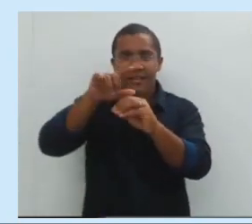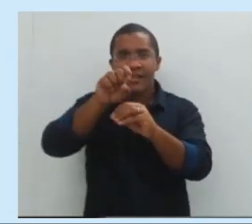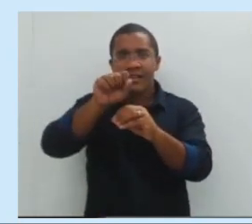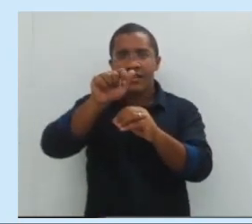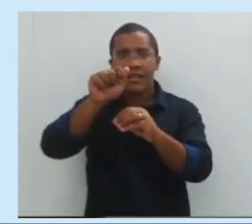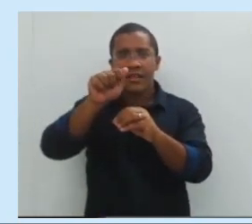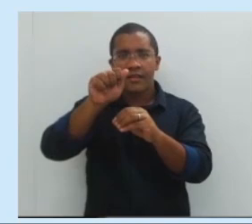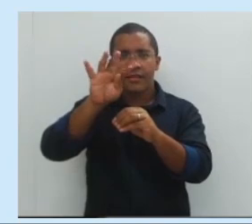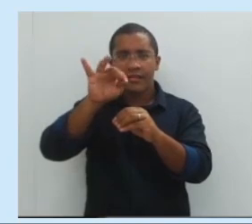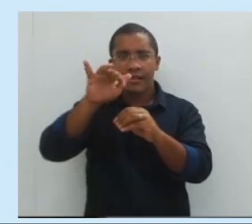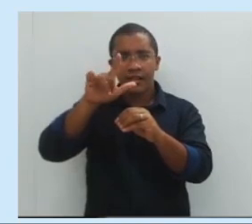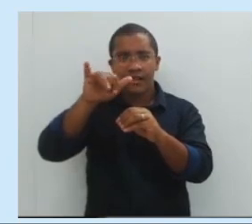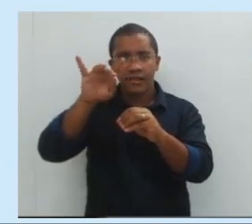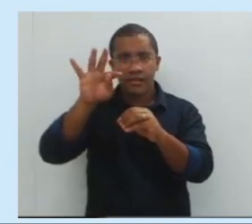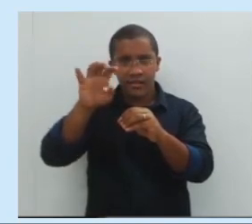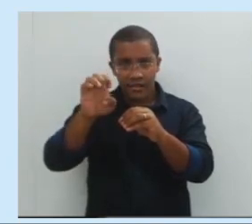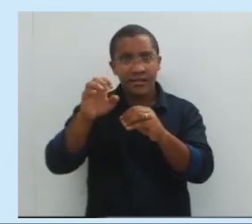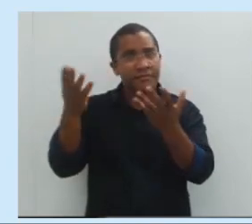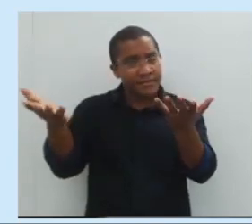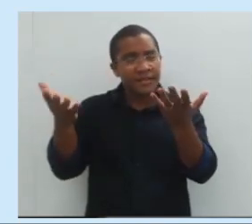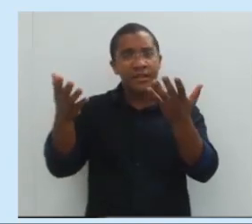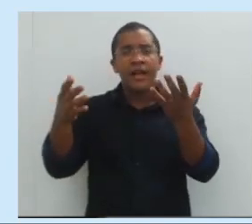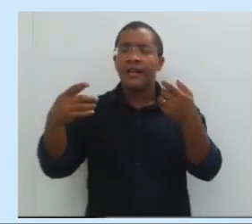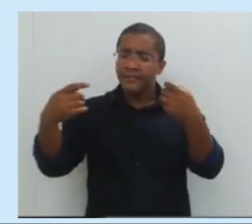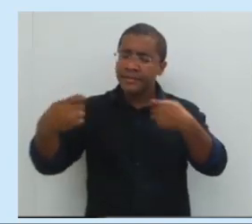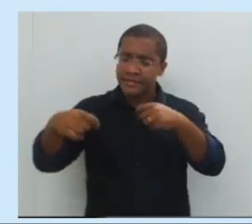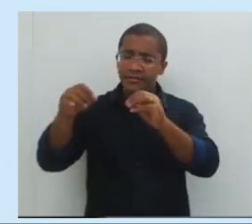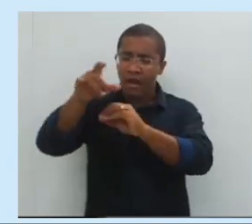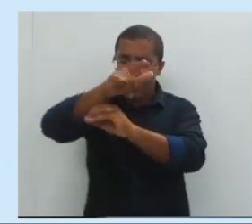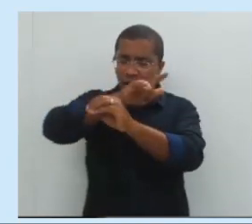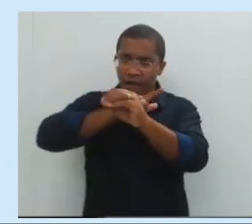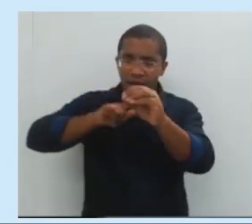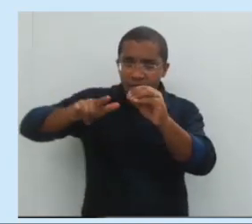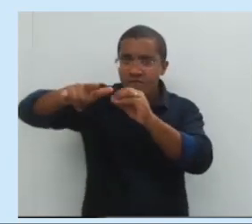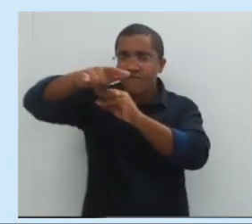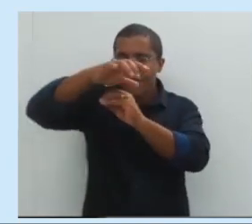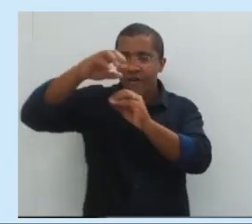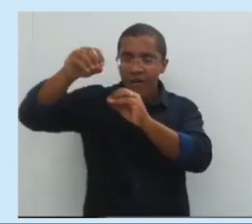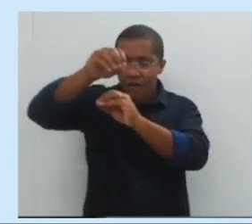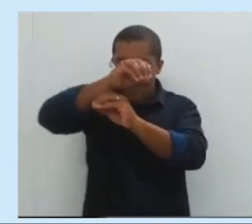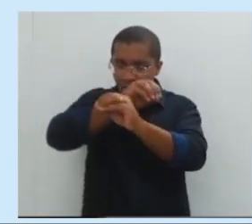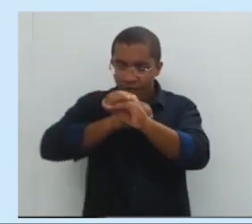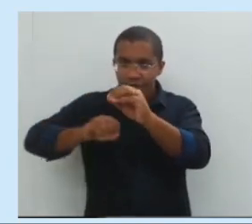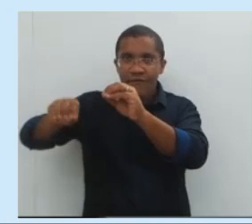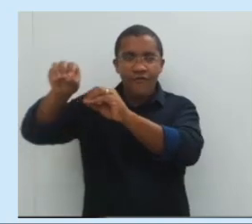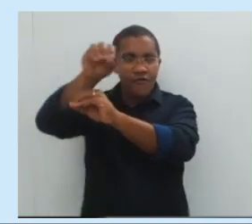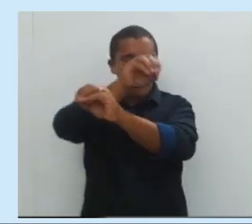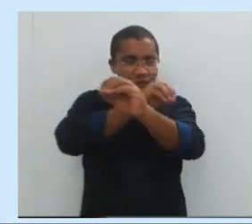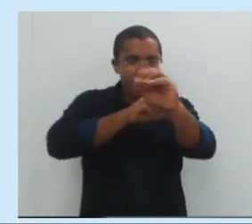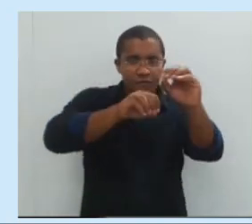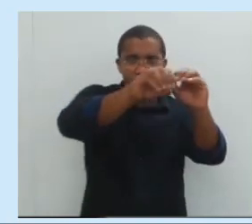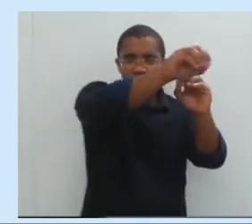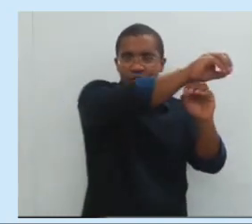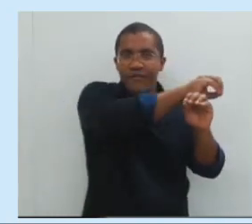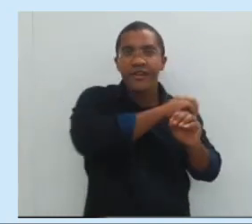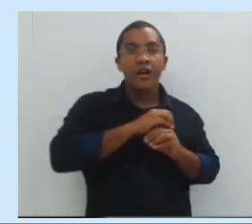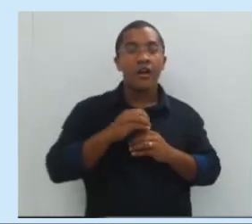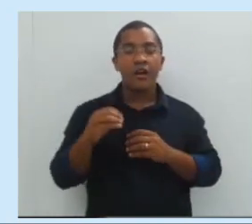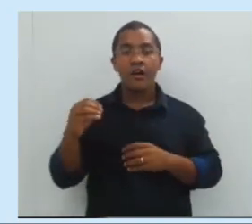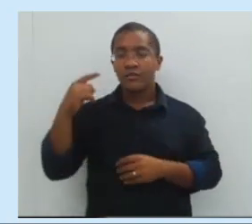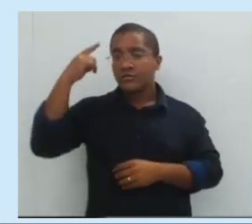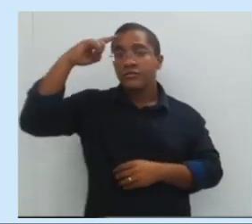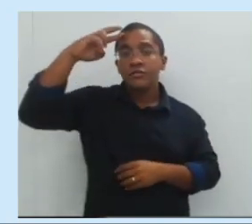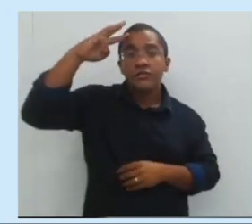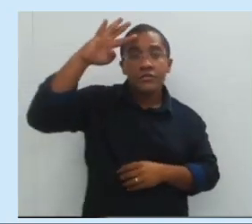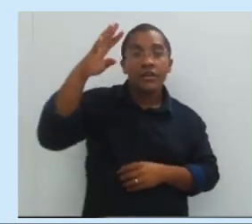então ela tem que girar em torno do nosso planeta também. O nome desse movimento? Revolução. Quanto é que dura? Dura cerca